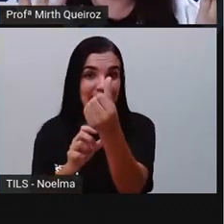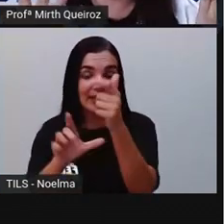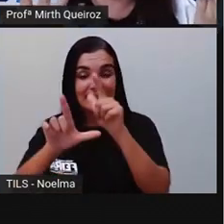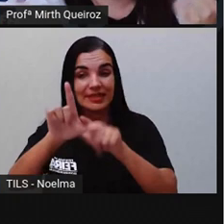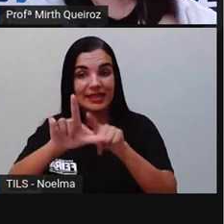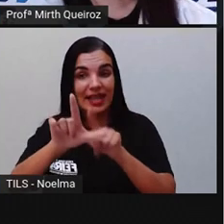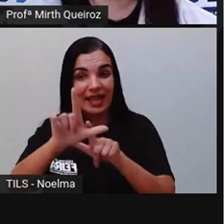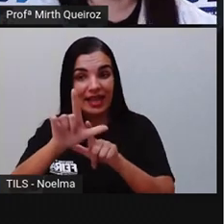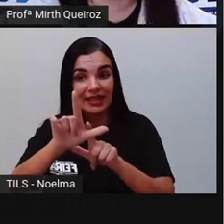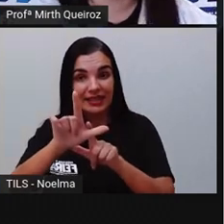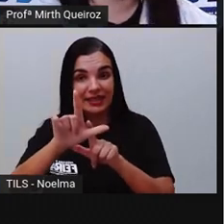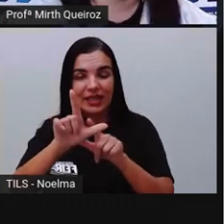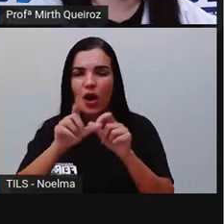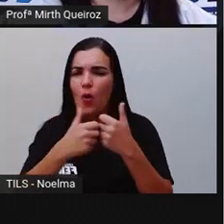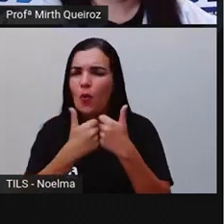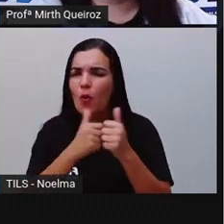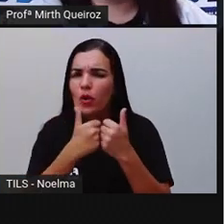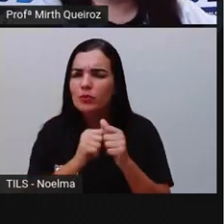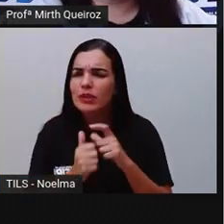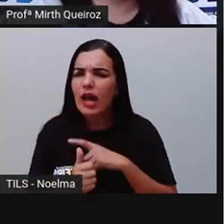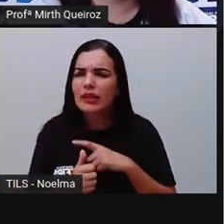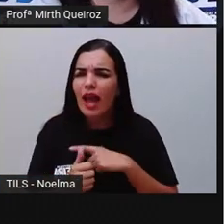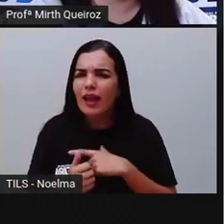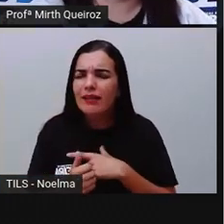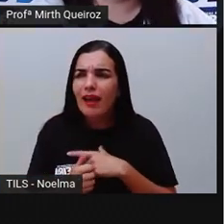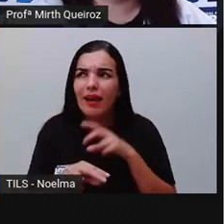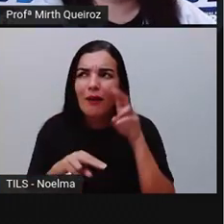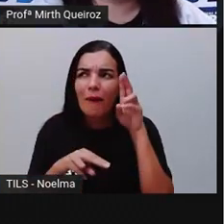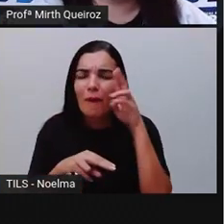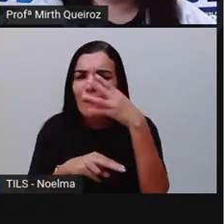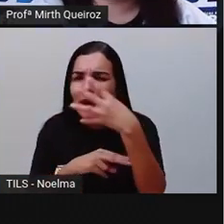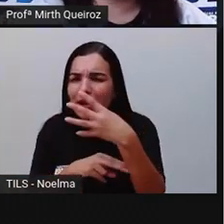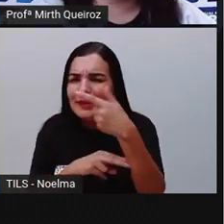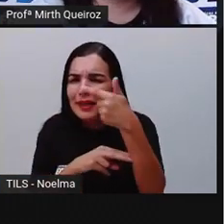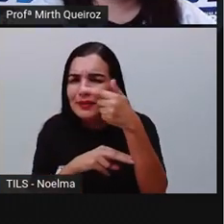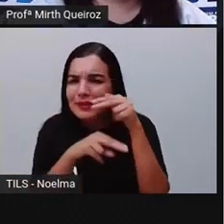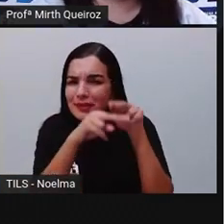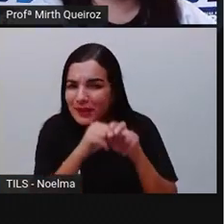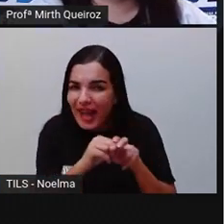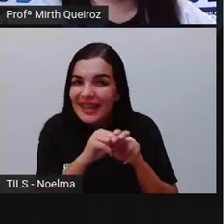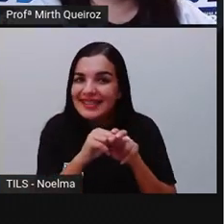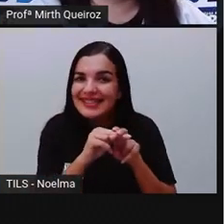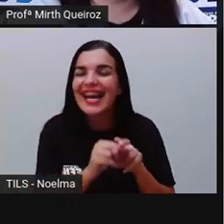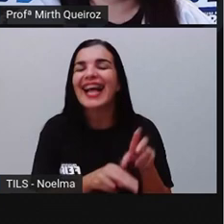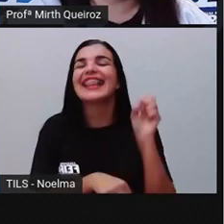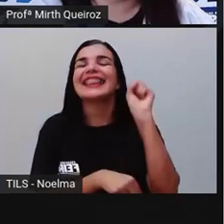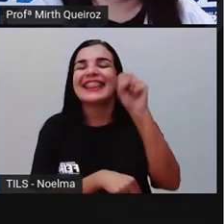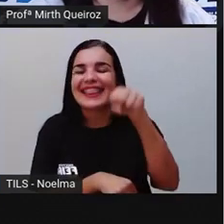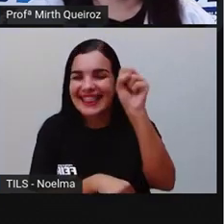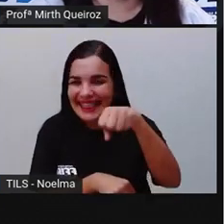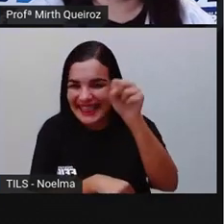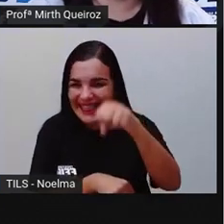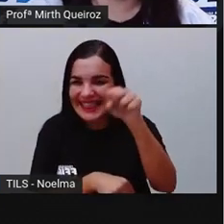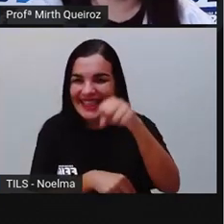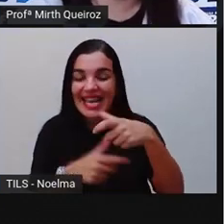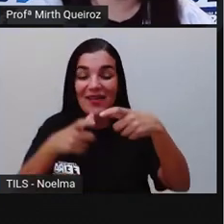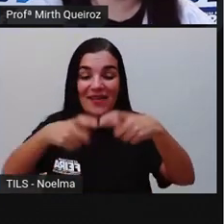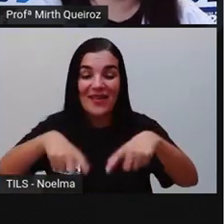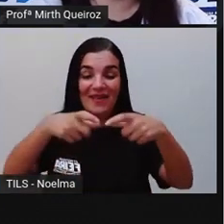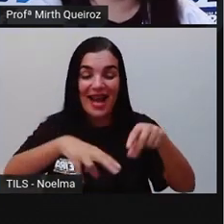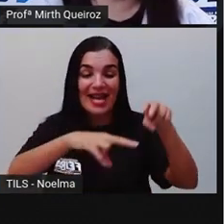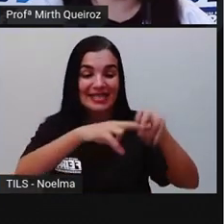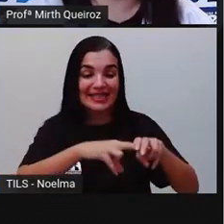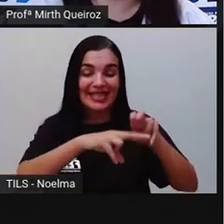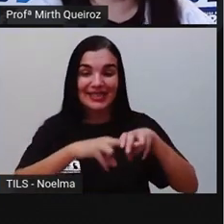letras. E um ônibus não pode ter aí quarenta e dois acentos? Quarenta dois acentos seria o local onde as pessoas